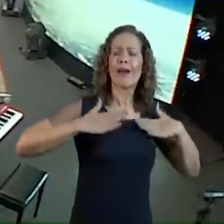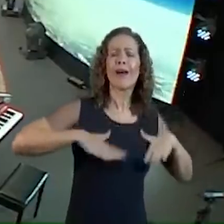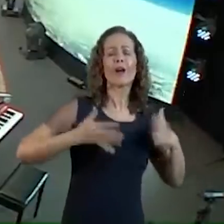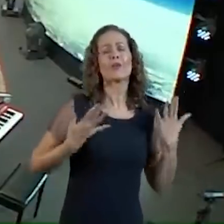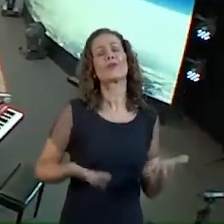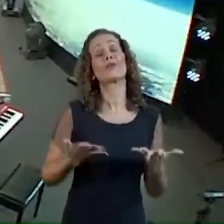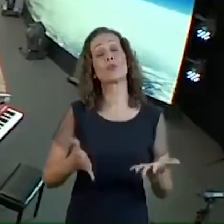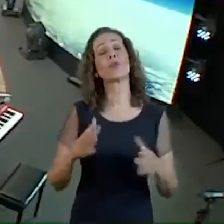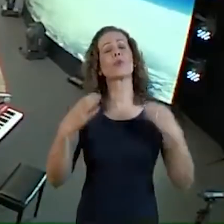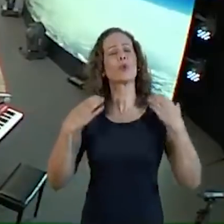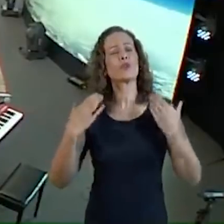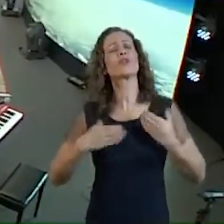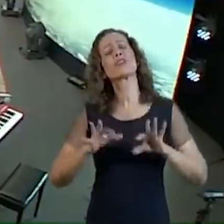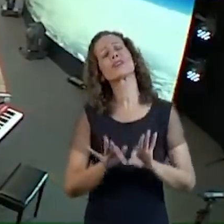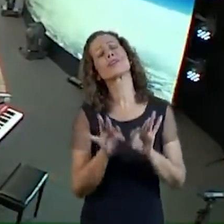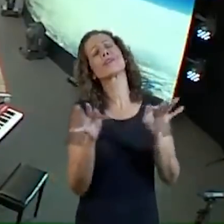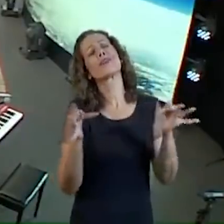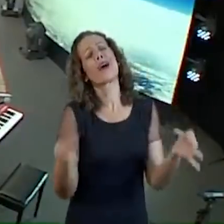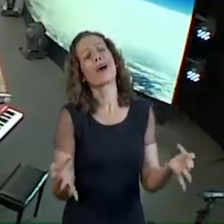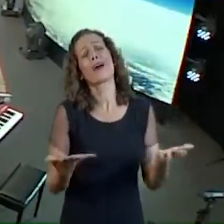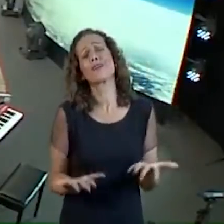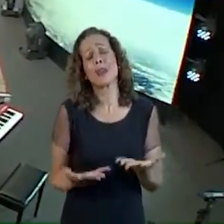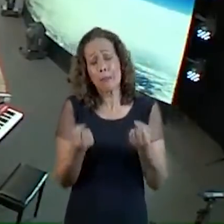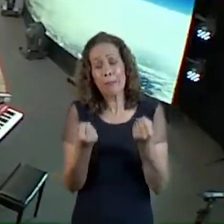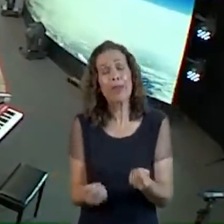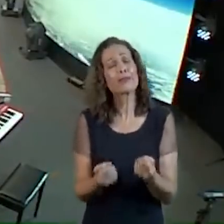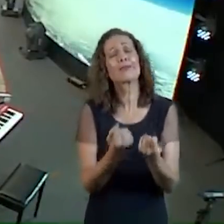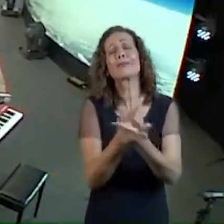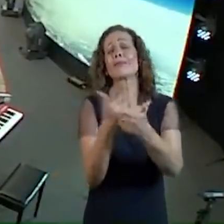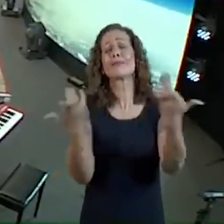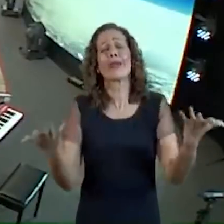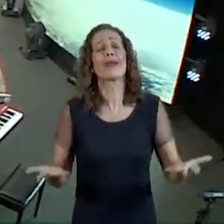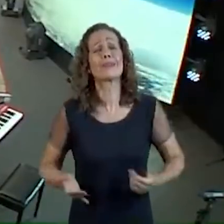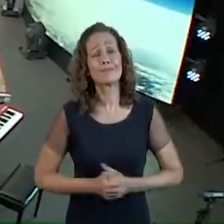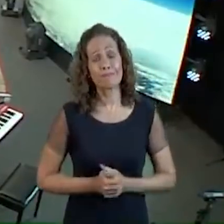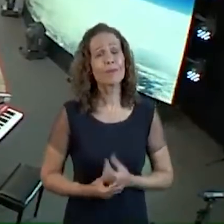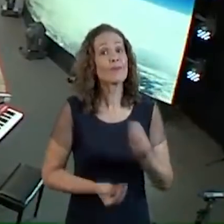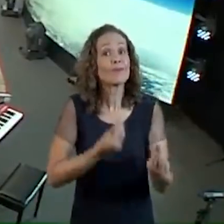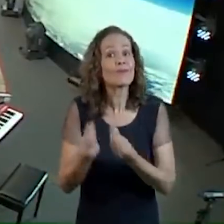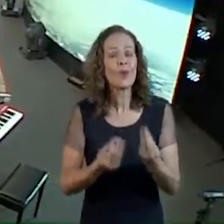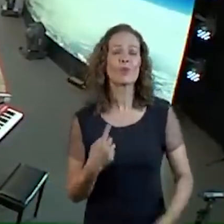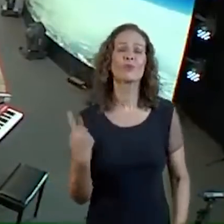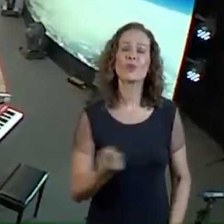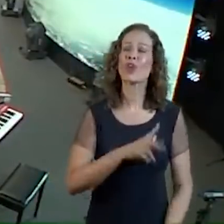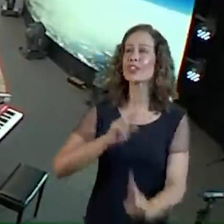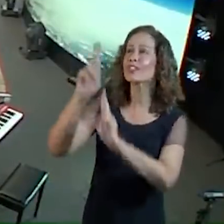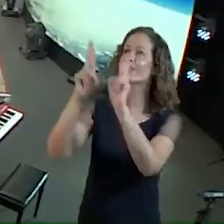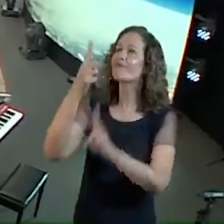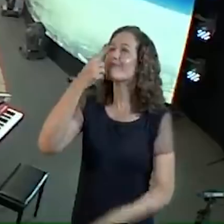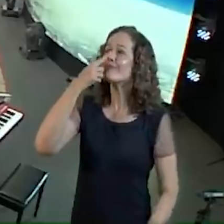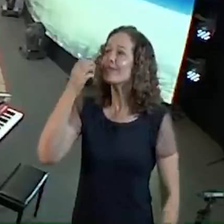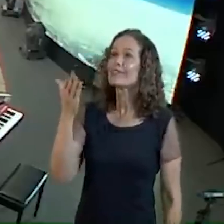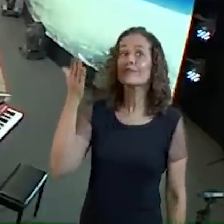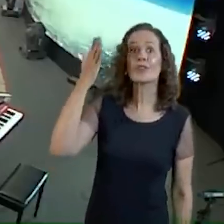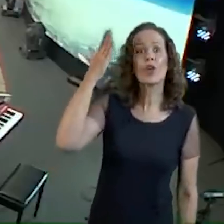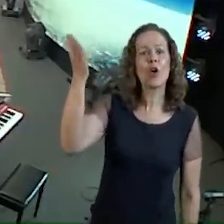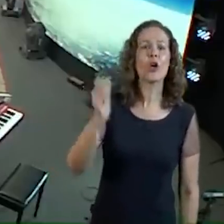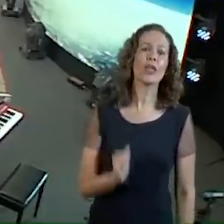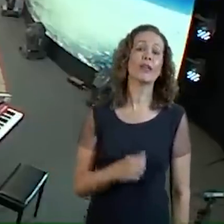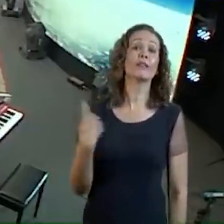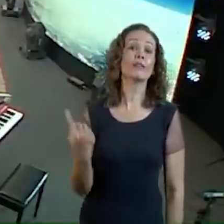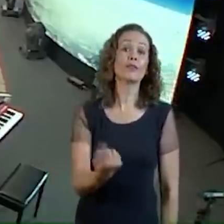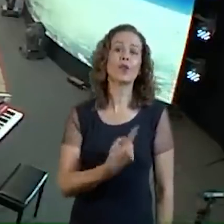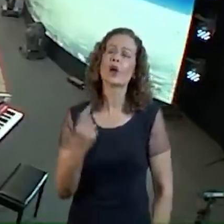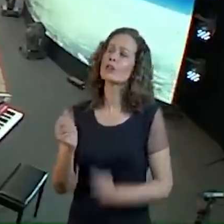julgo É suave O meu fardo é leve Aonde tem isso gente? Quando a gente sobe Para a presença dele Quando a gente passa Um tempo com ele